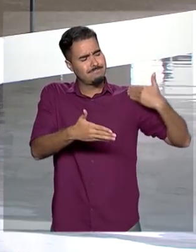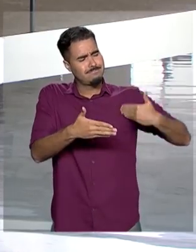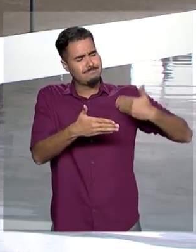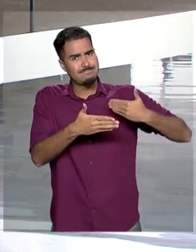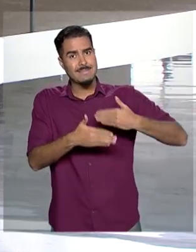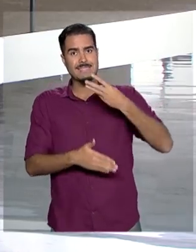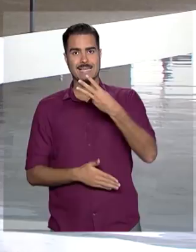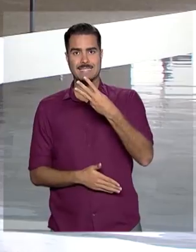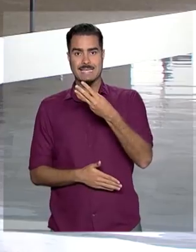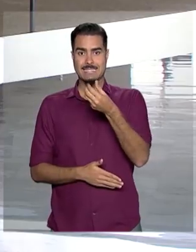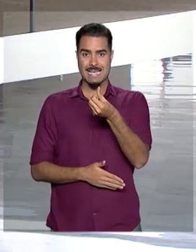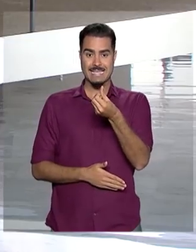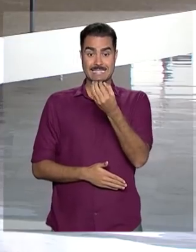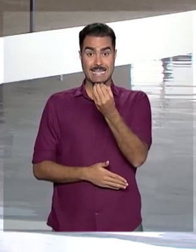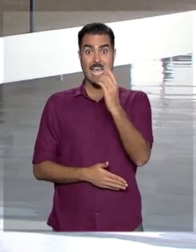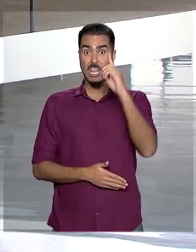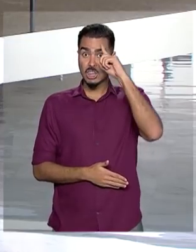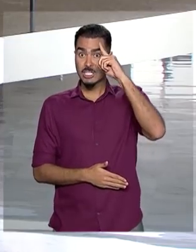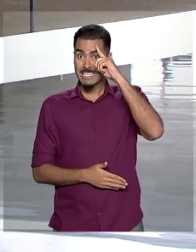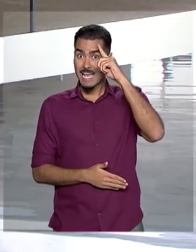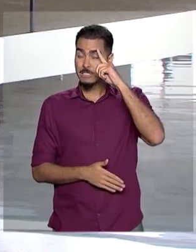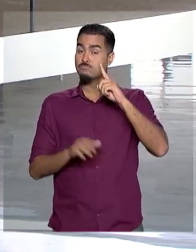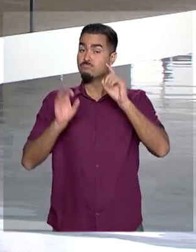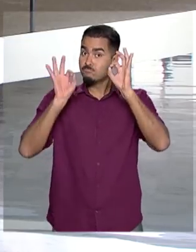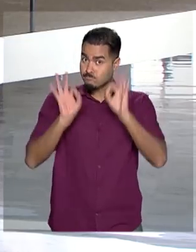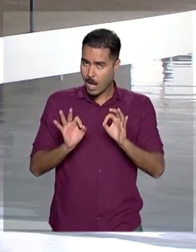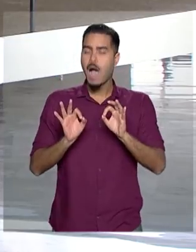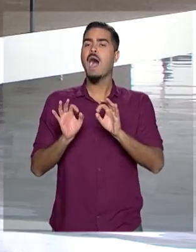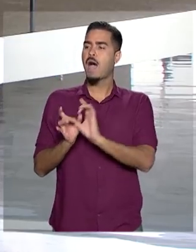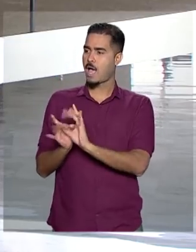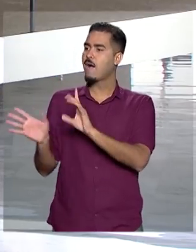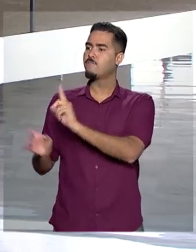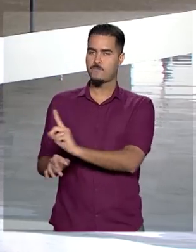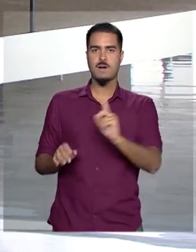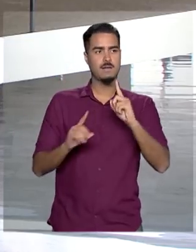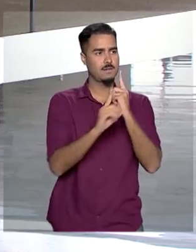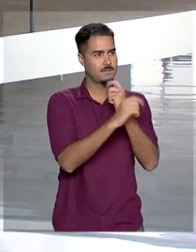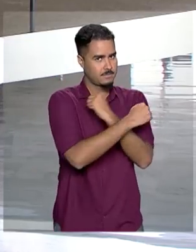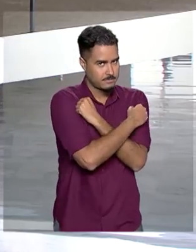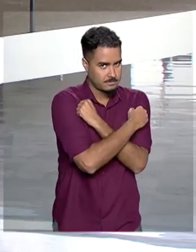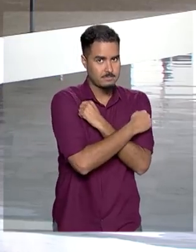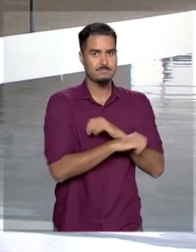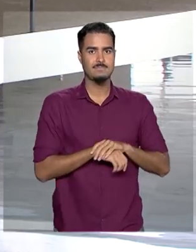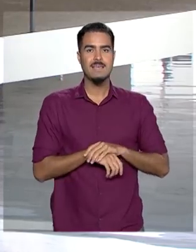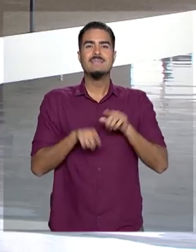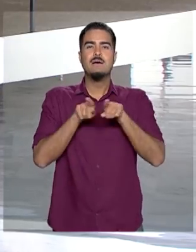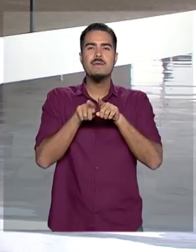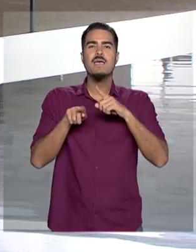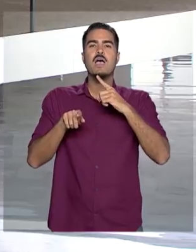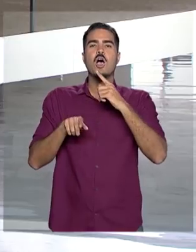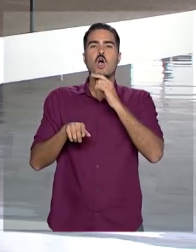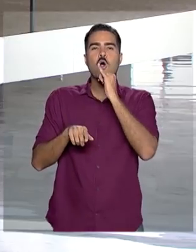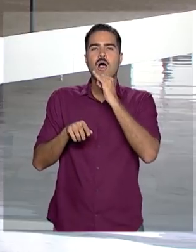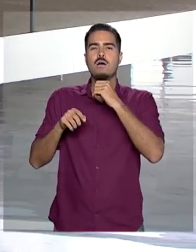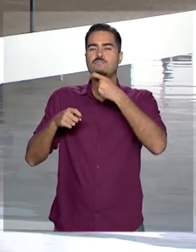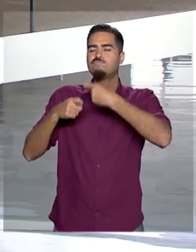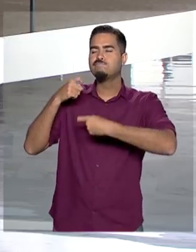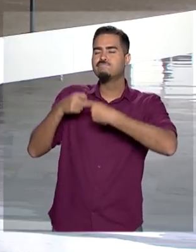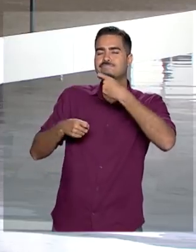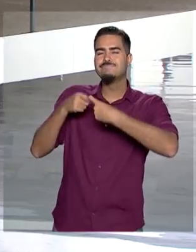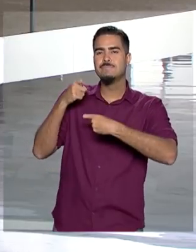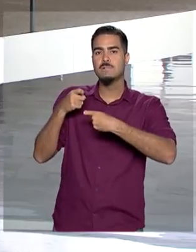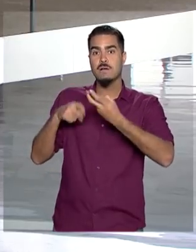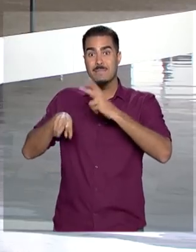360 dias seguidos. As visitas íntimas nos presídios federais seguem proibidas